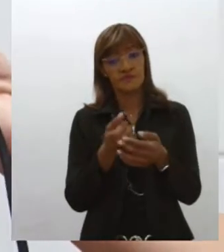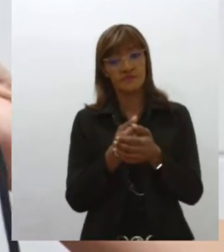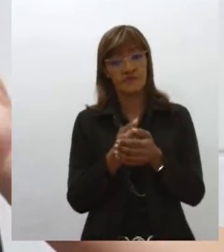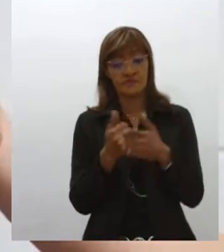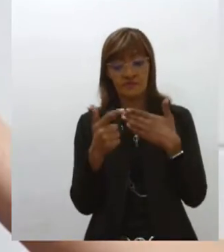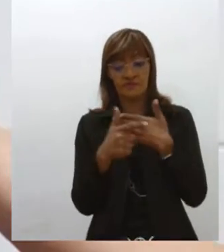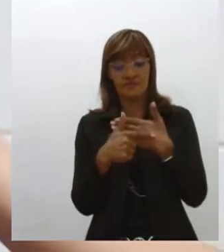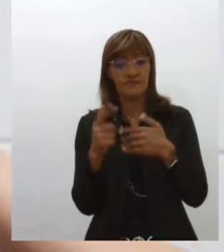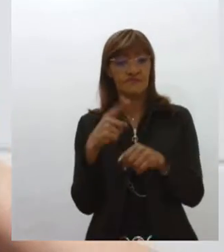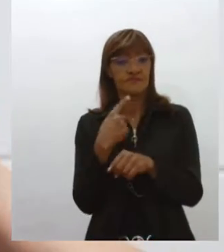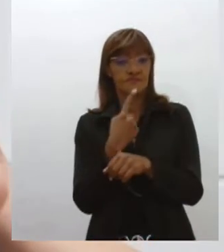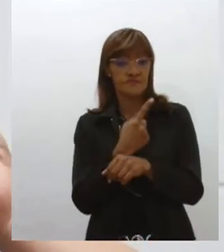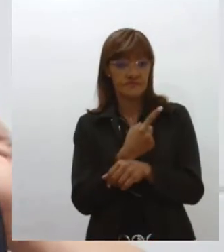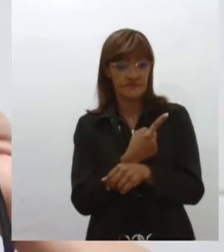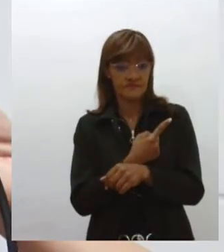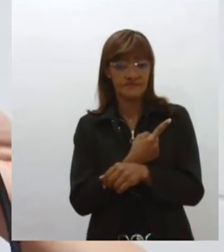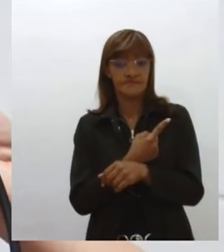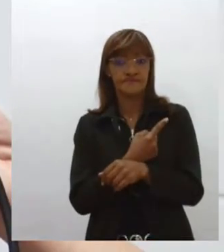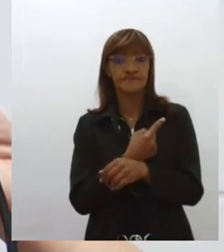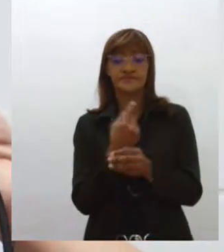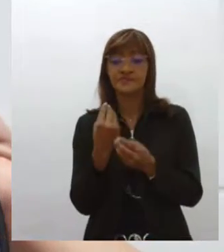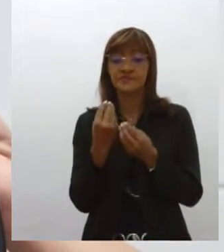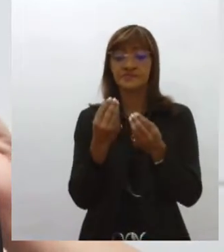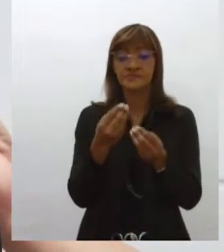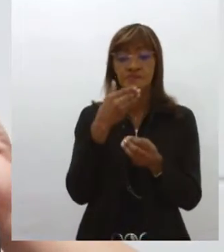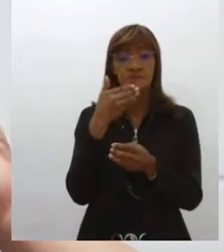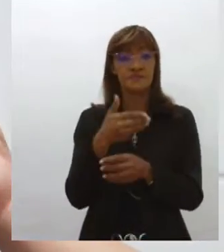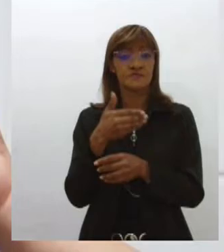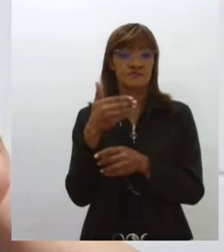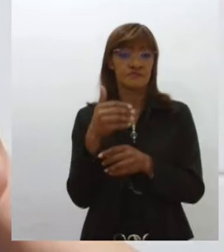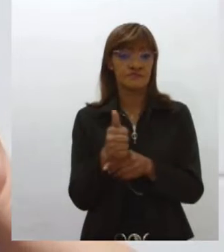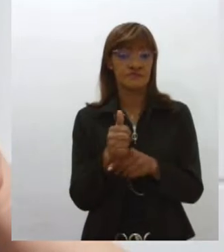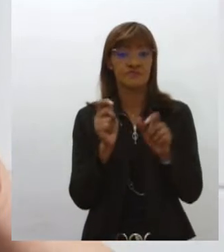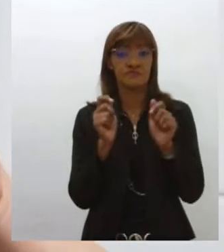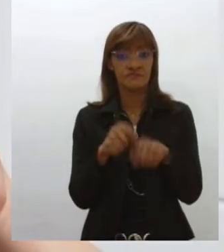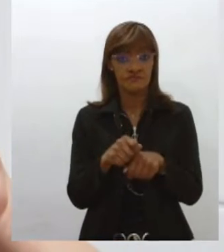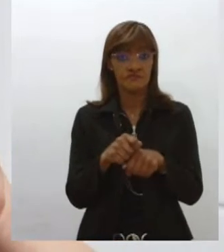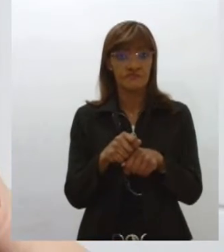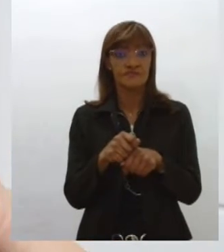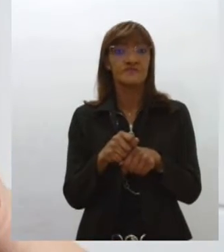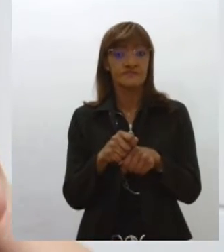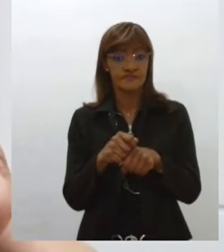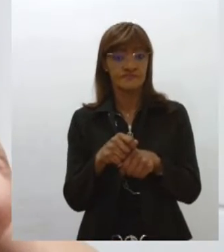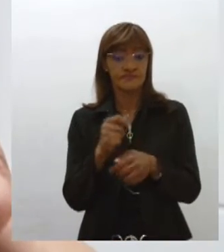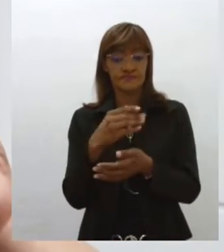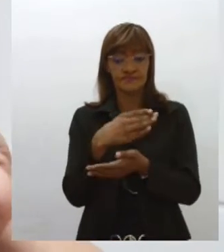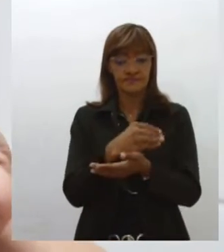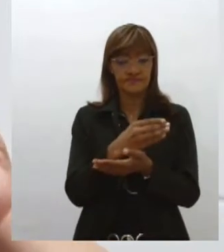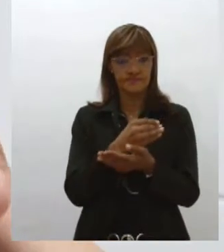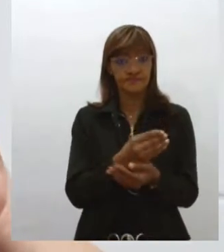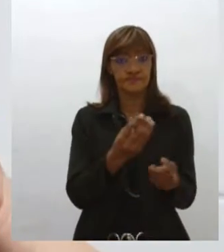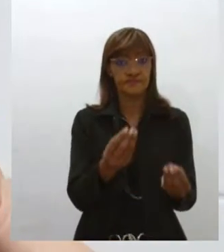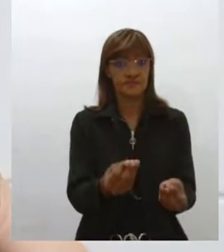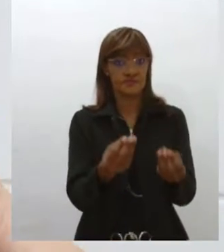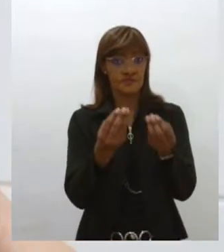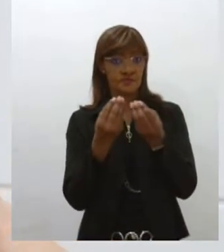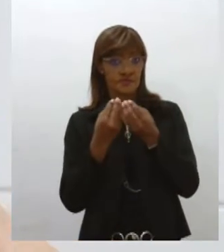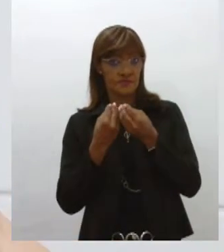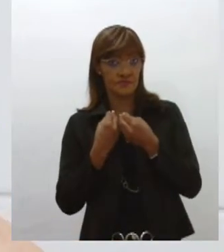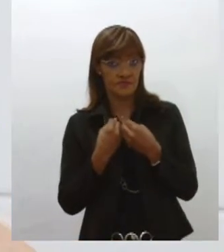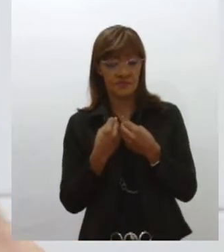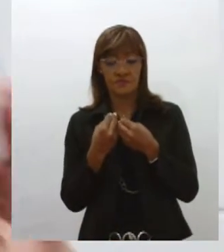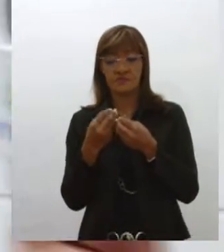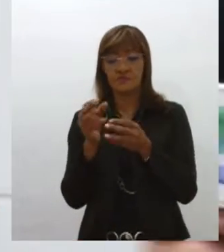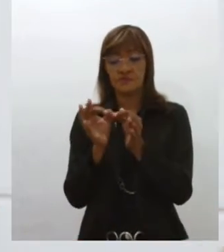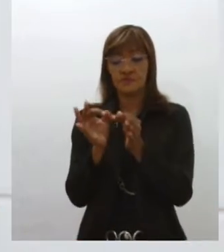A gente forneceu o melhor alimento, então a gente pasteuriza o leite, né? Que as doadoras nos entregam e a gente fornece aos